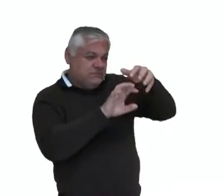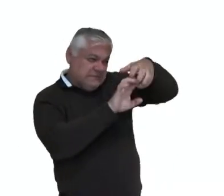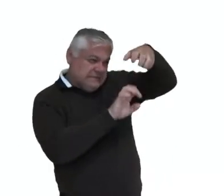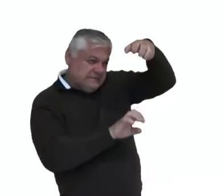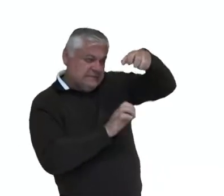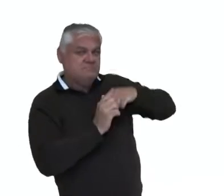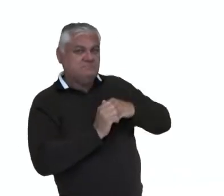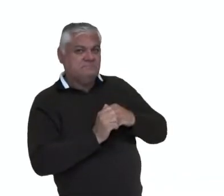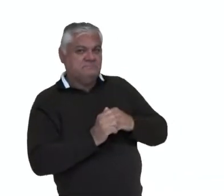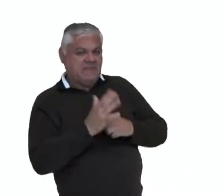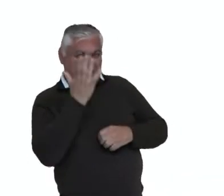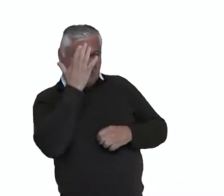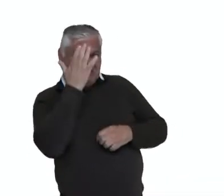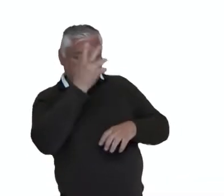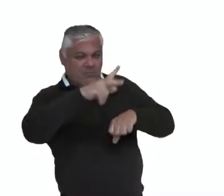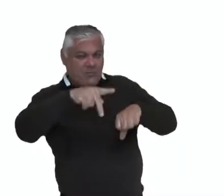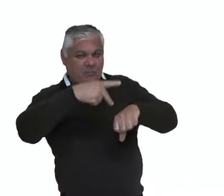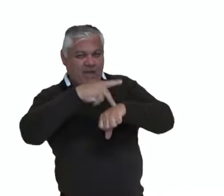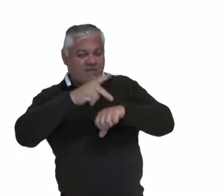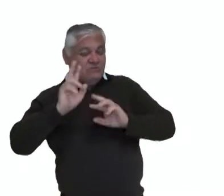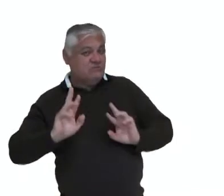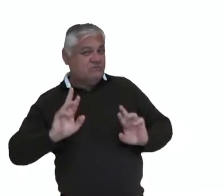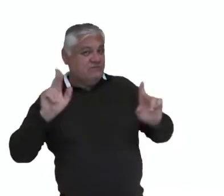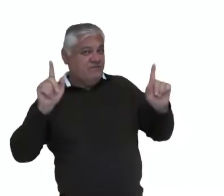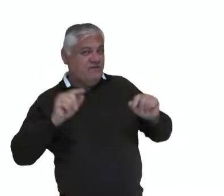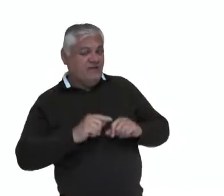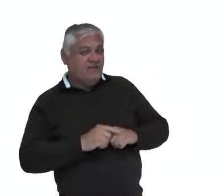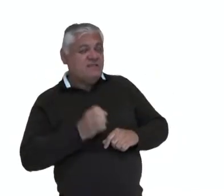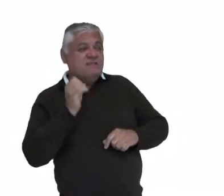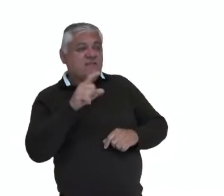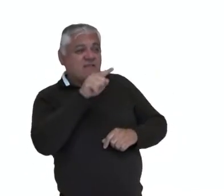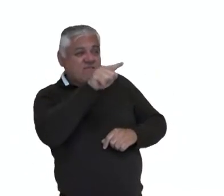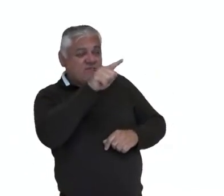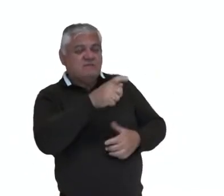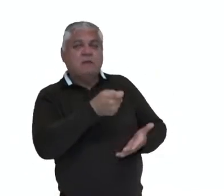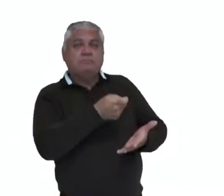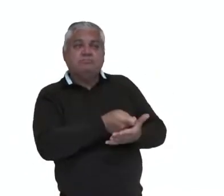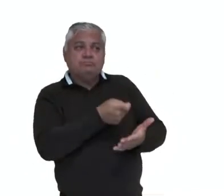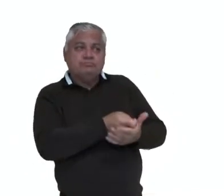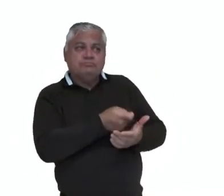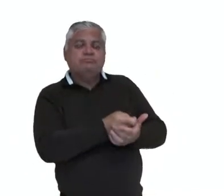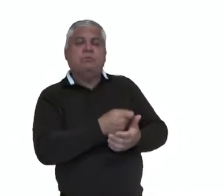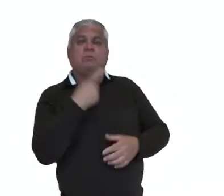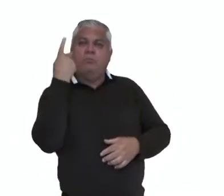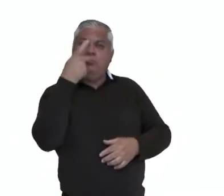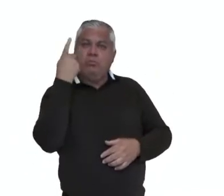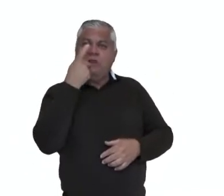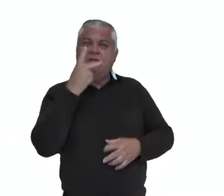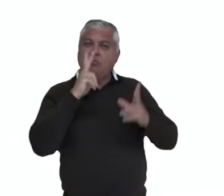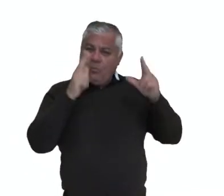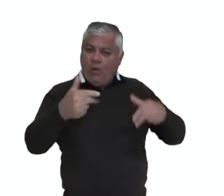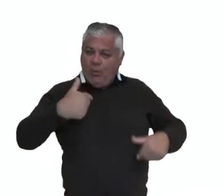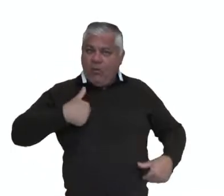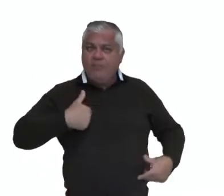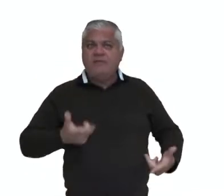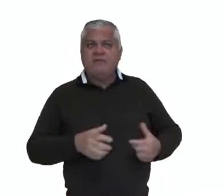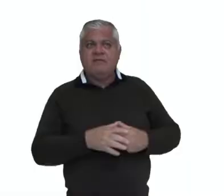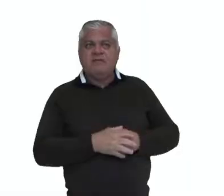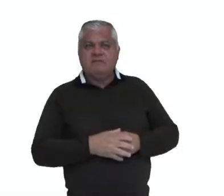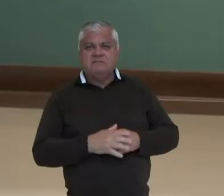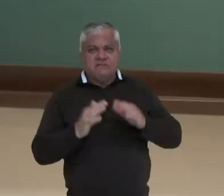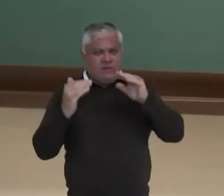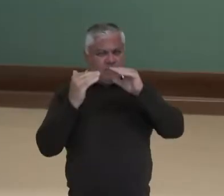Sabe que o país seria bem diferente se vocês cobrassem os políticos como cobram a gente? Você